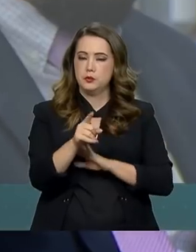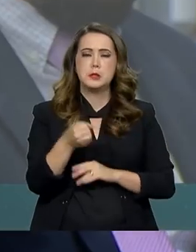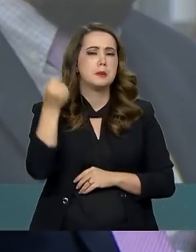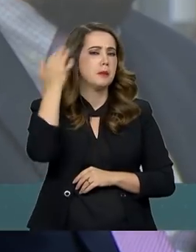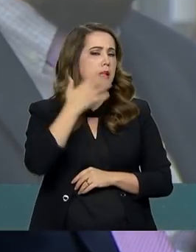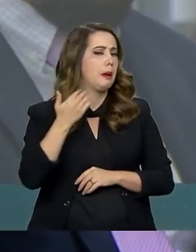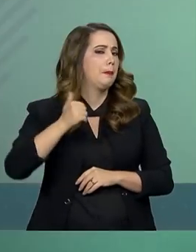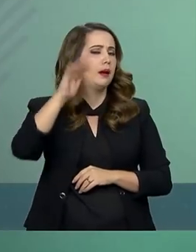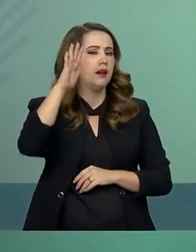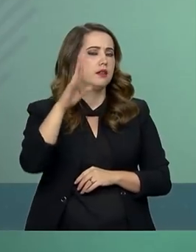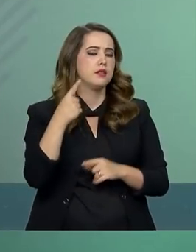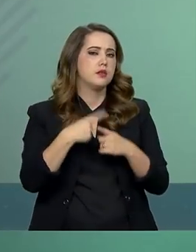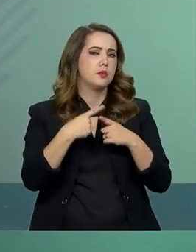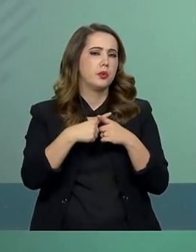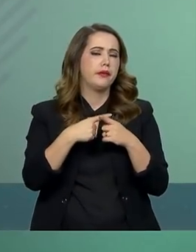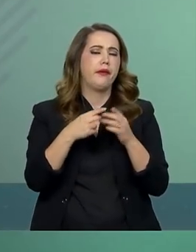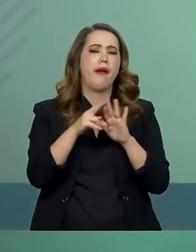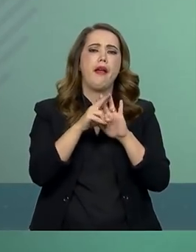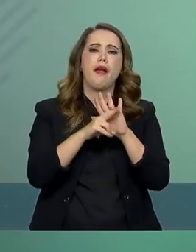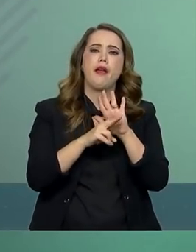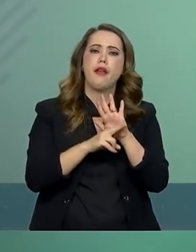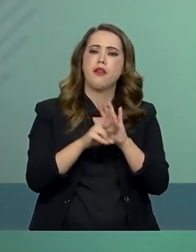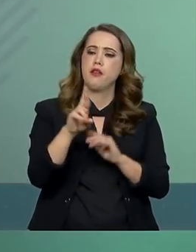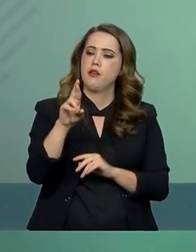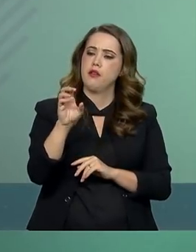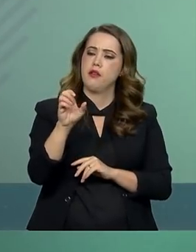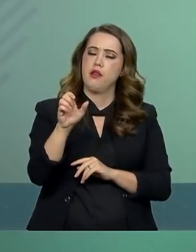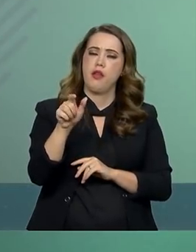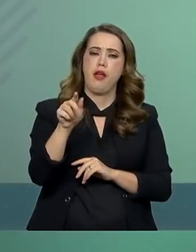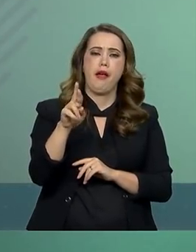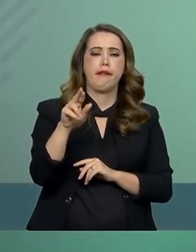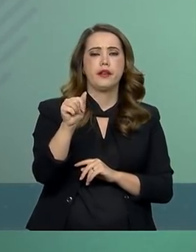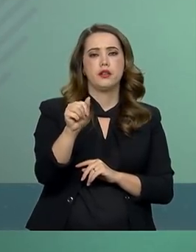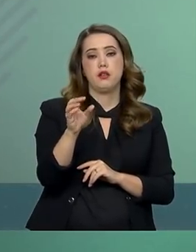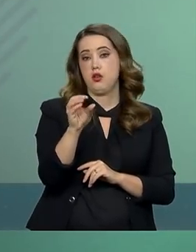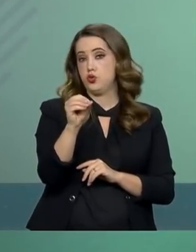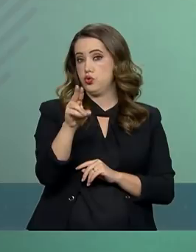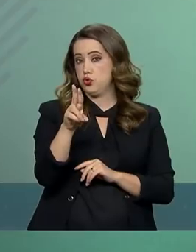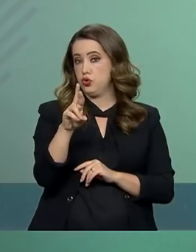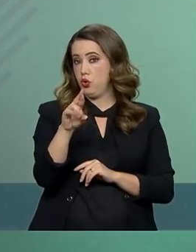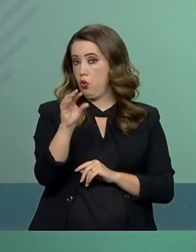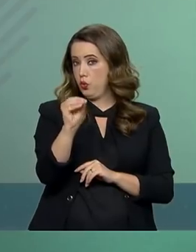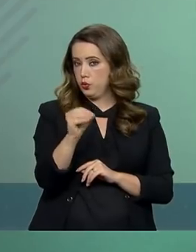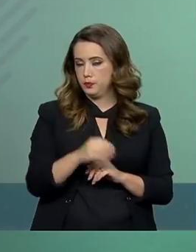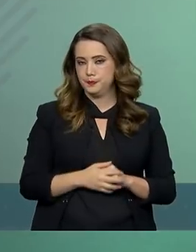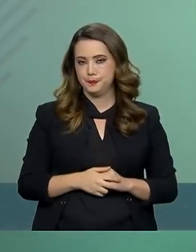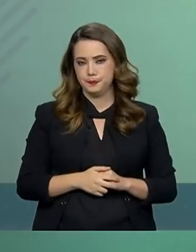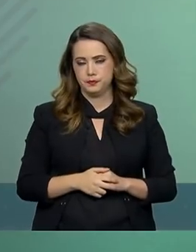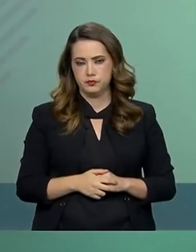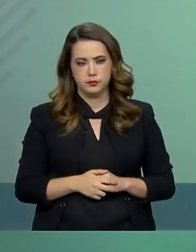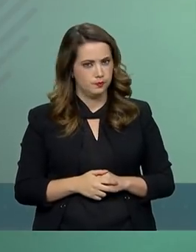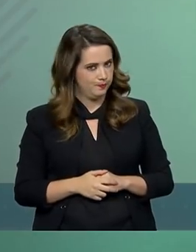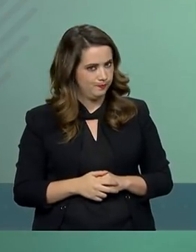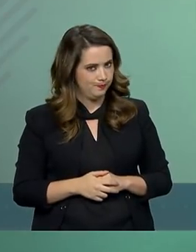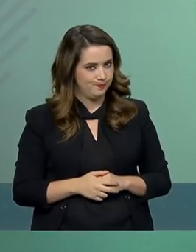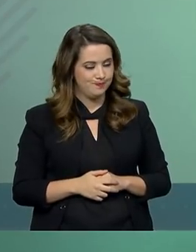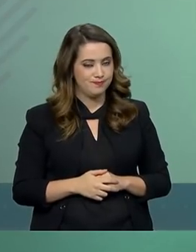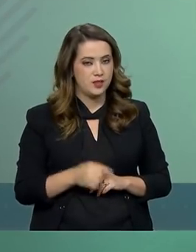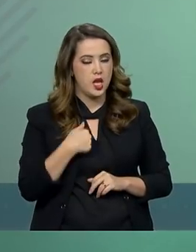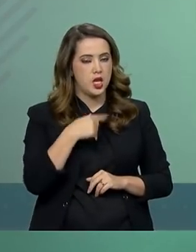esclarecer um pouco mais em relação à regra de ouro? O senhor falou em shutdown. Eu falei que o presidente do